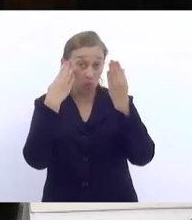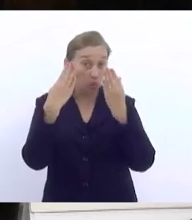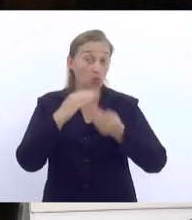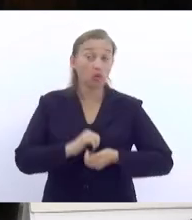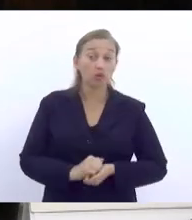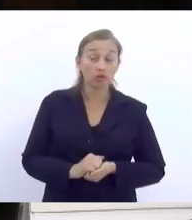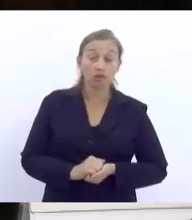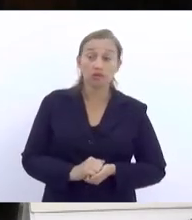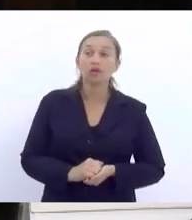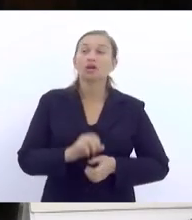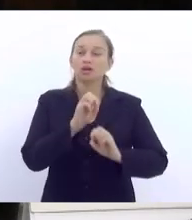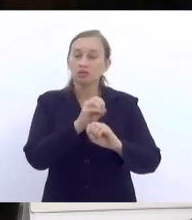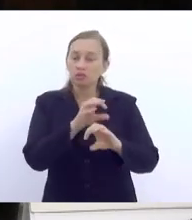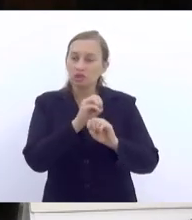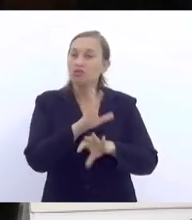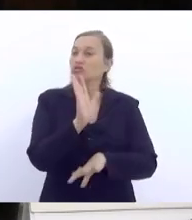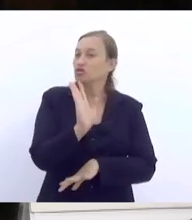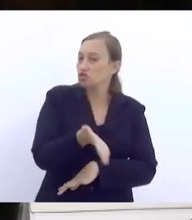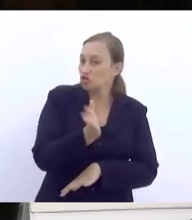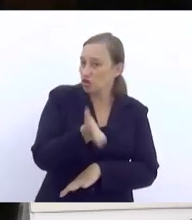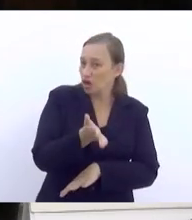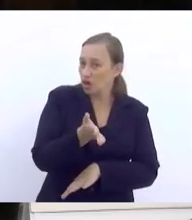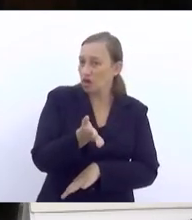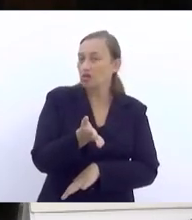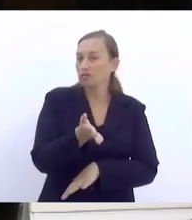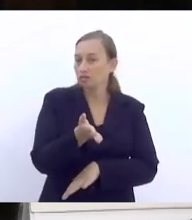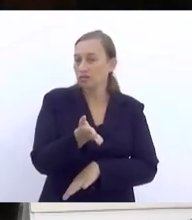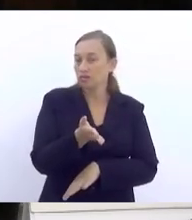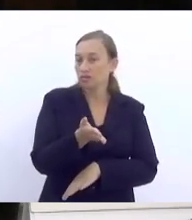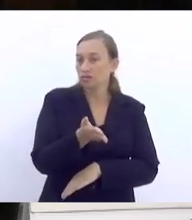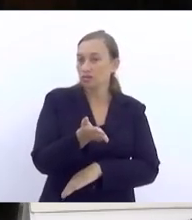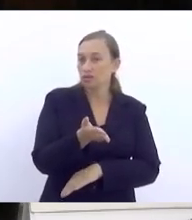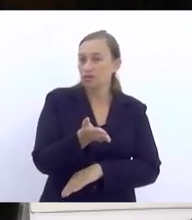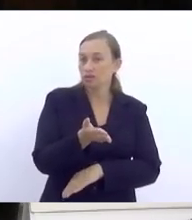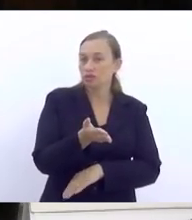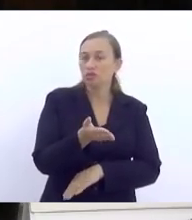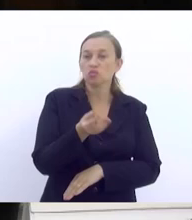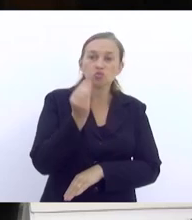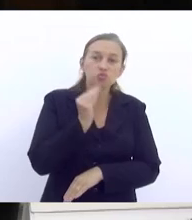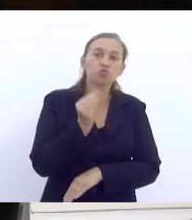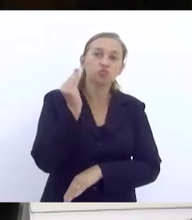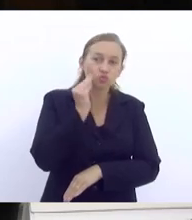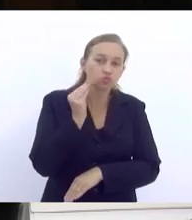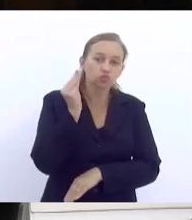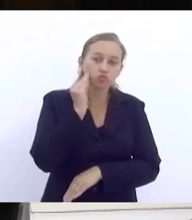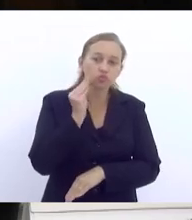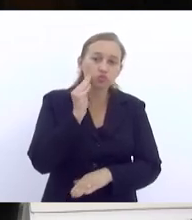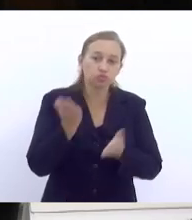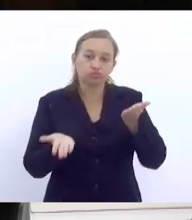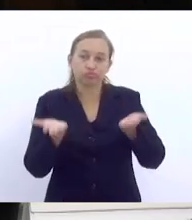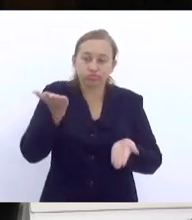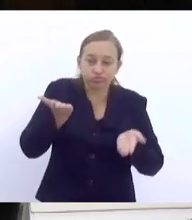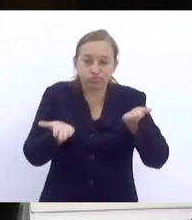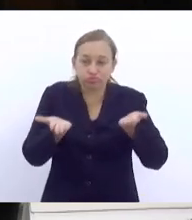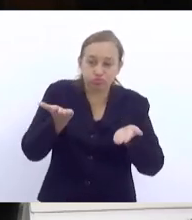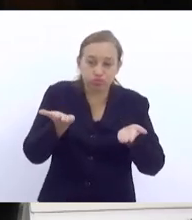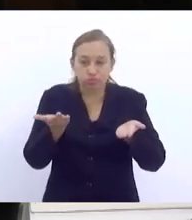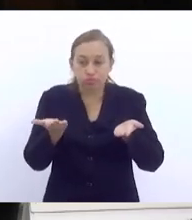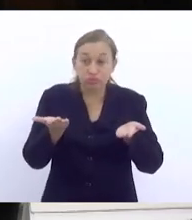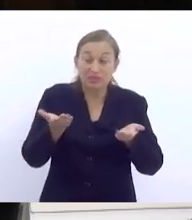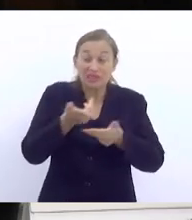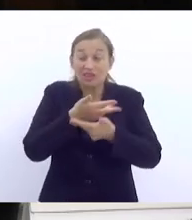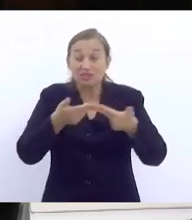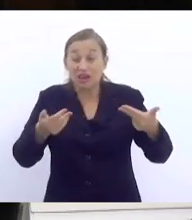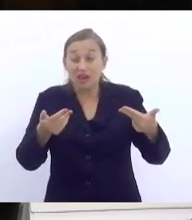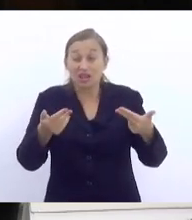uma vez que a educação já está, já vem aí historicamente tentando aí se equilibrar na resolução de questões